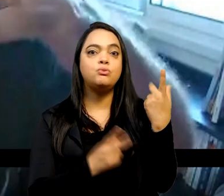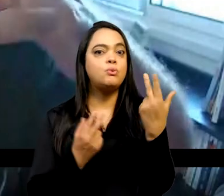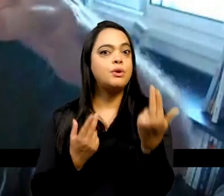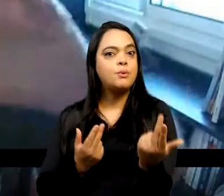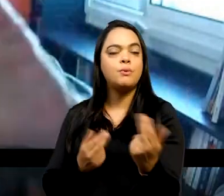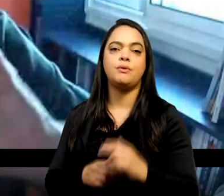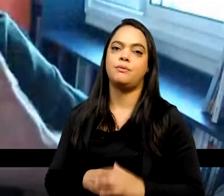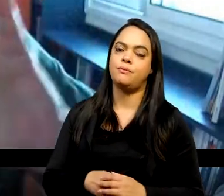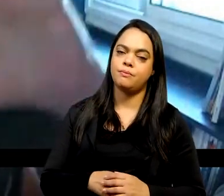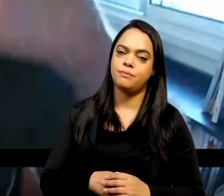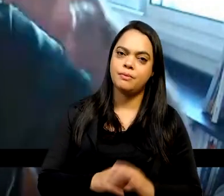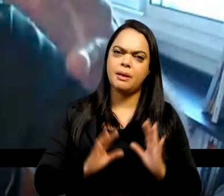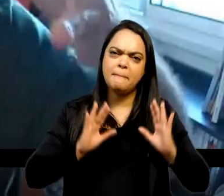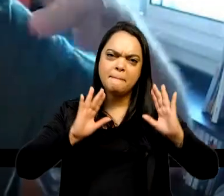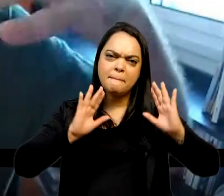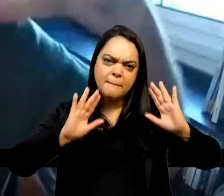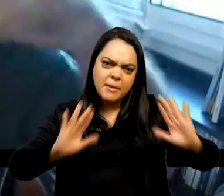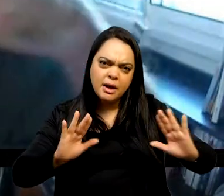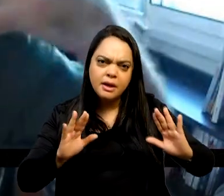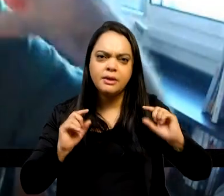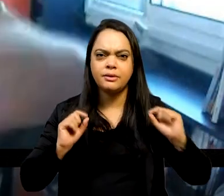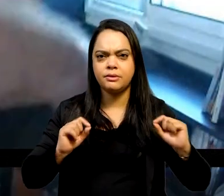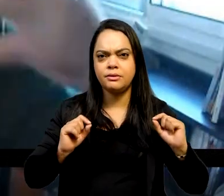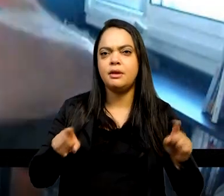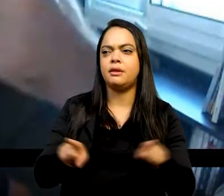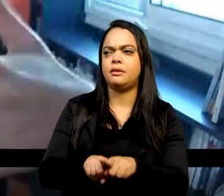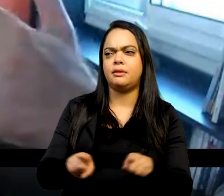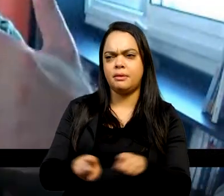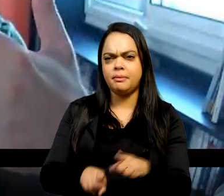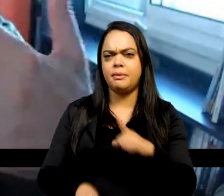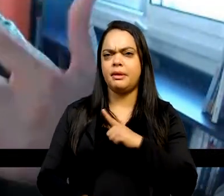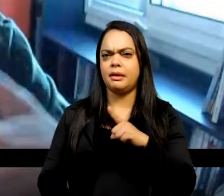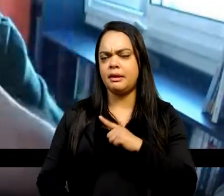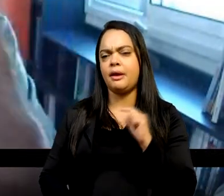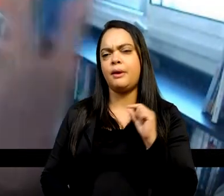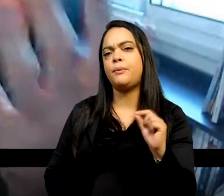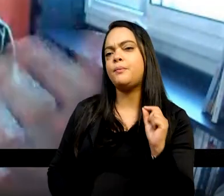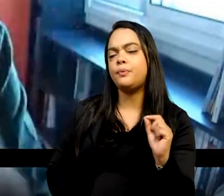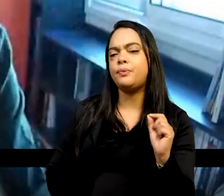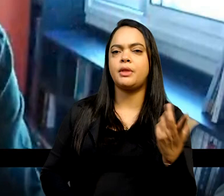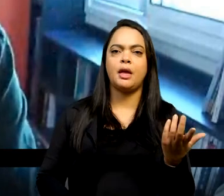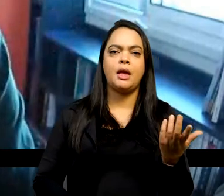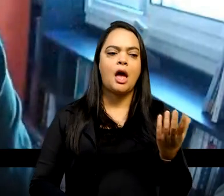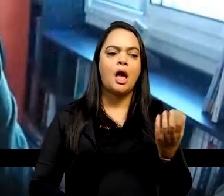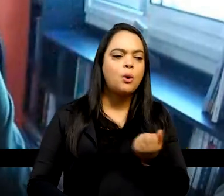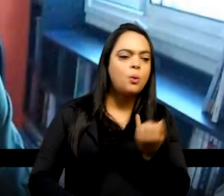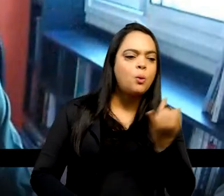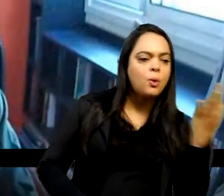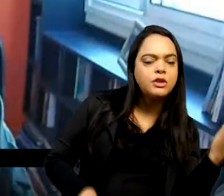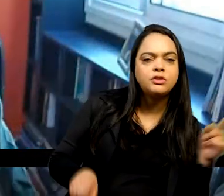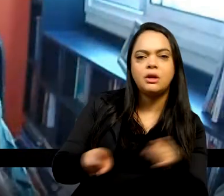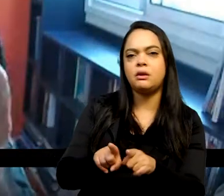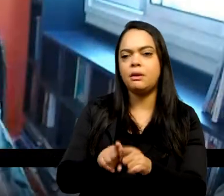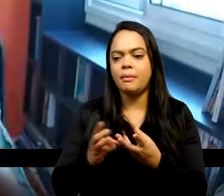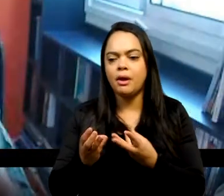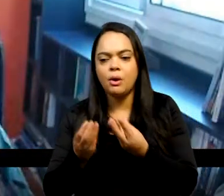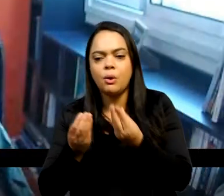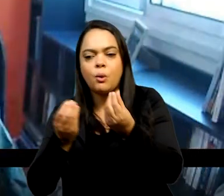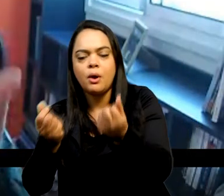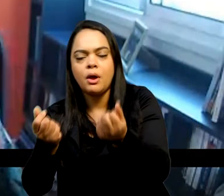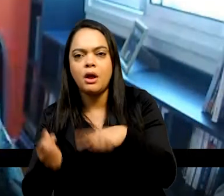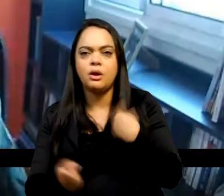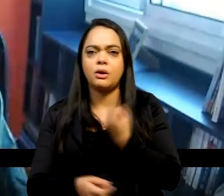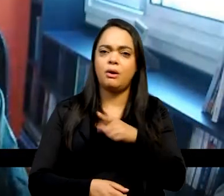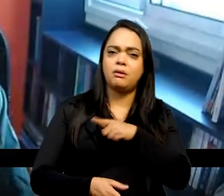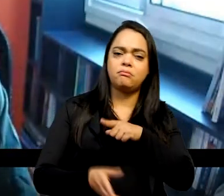humores dessa historiografia, tanto em termos quantitativos quanto qualitativos, vão acompanhando algumas linhas de força da